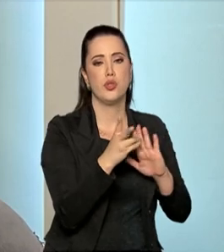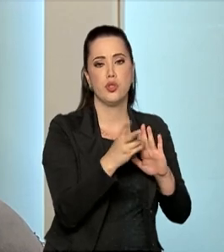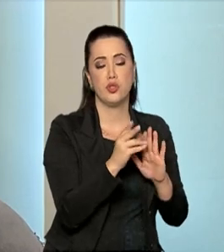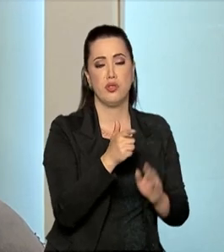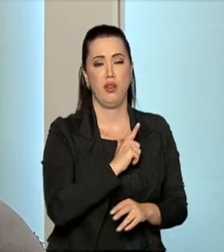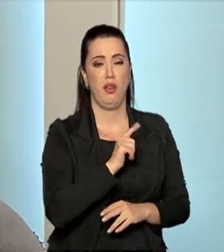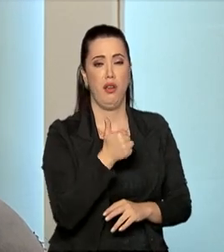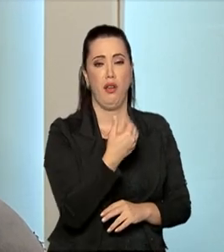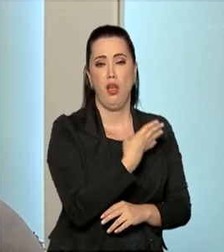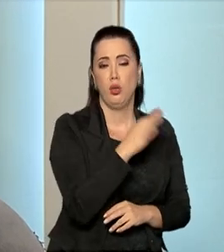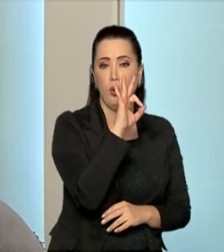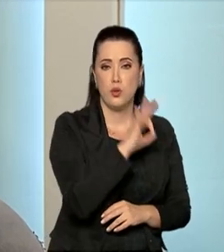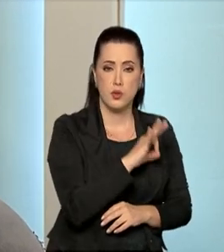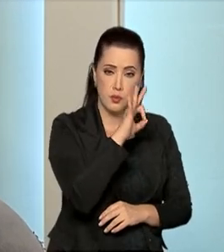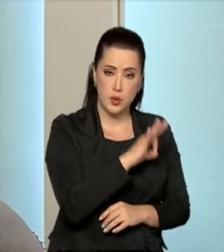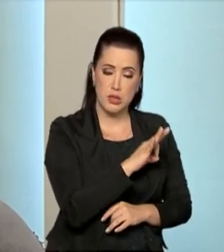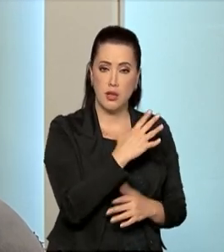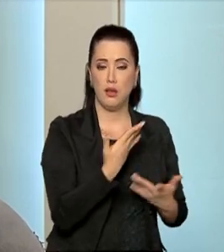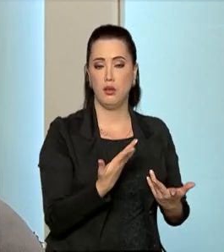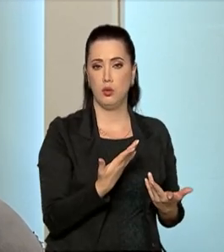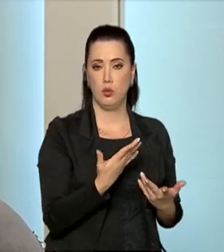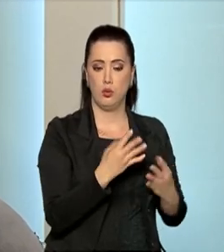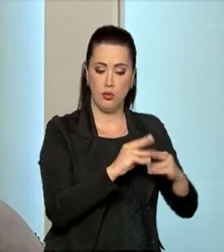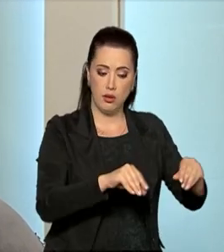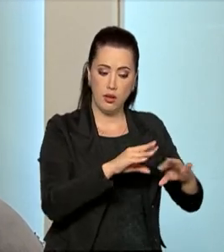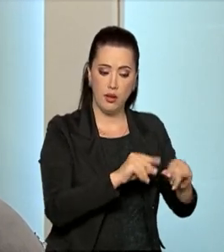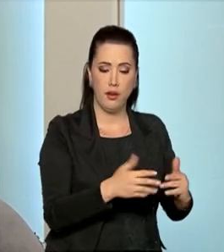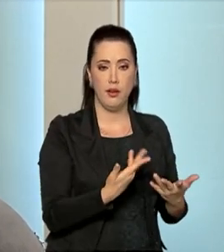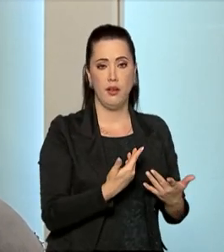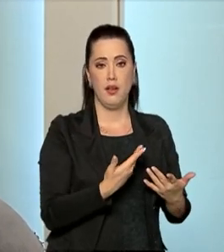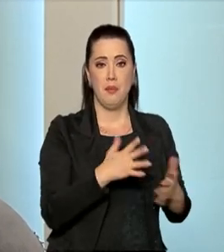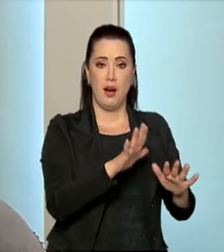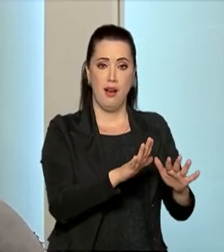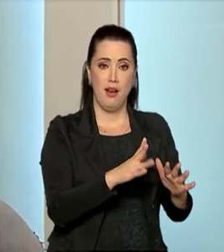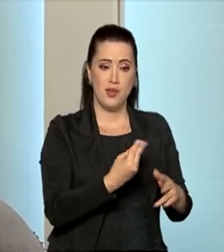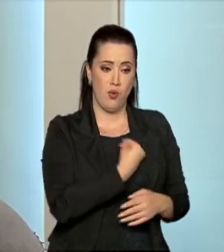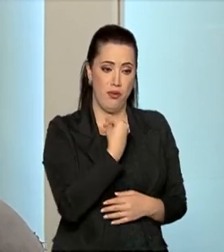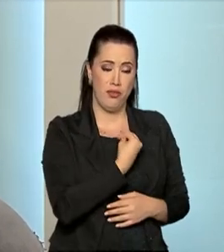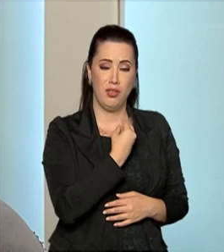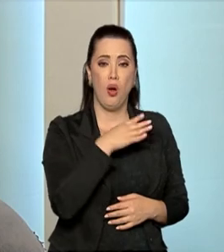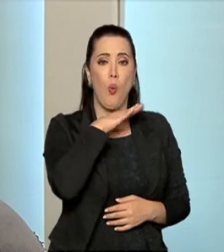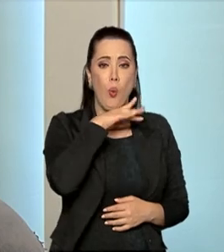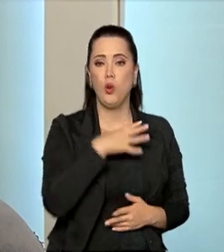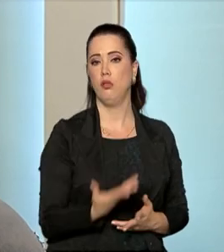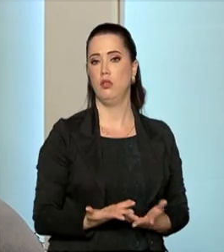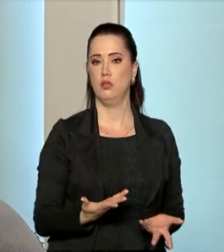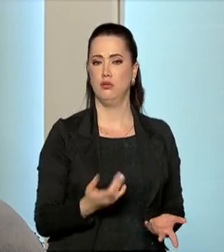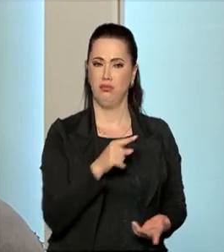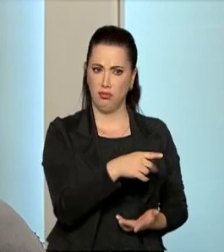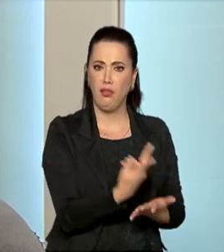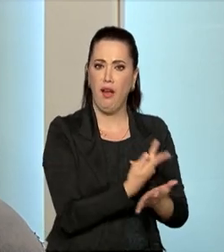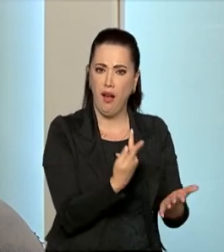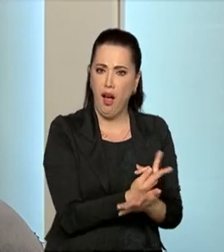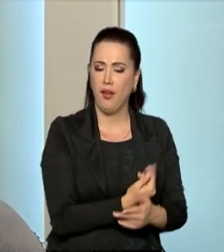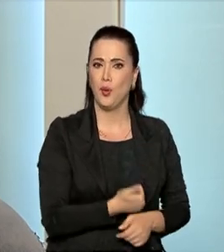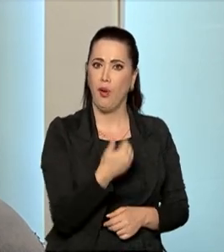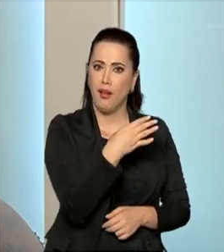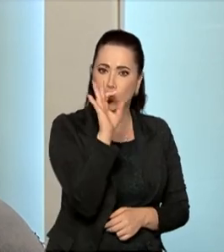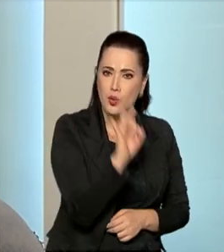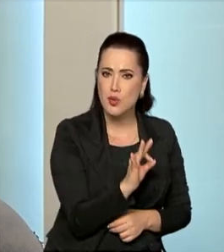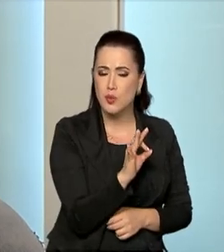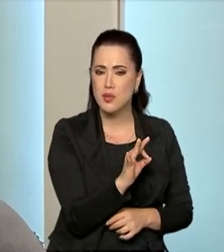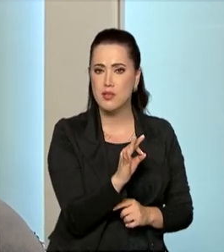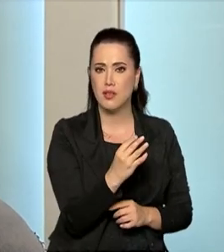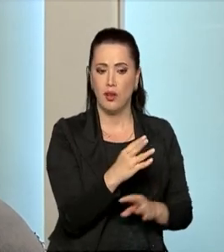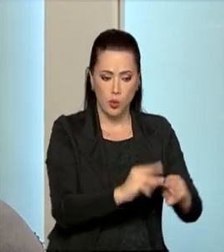% do território nacional com o pior índice de desenvolvimento humano. Alguma coisa está muito errada nesse processo. Então, eu